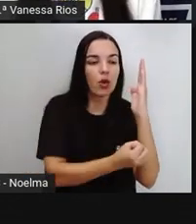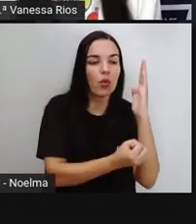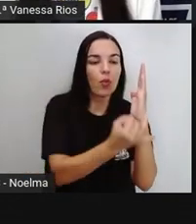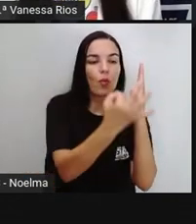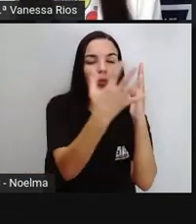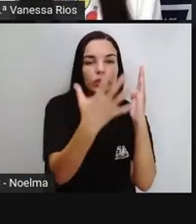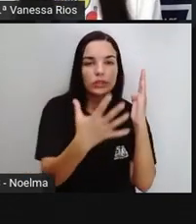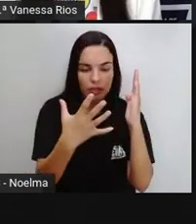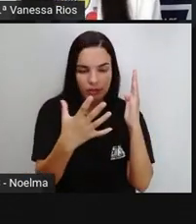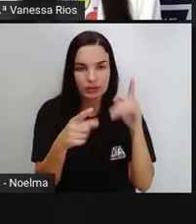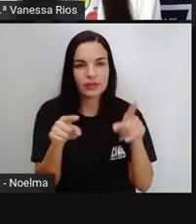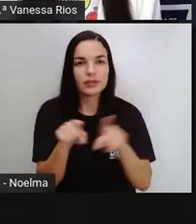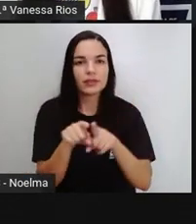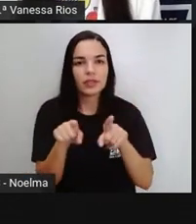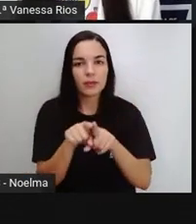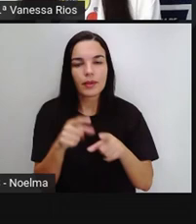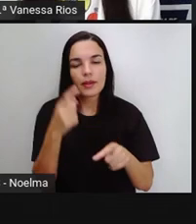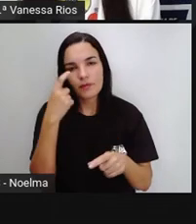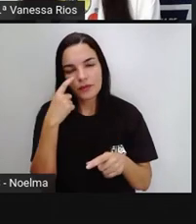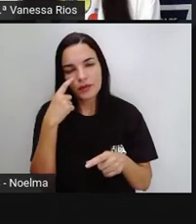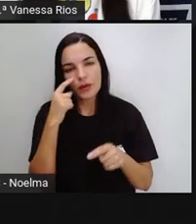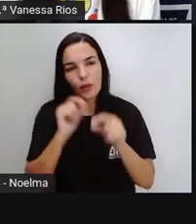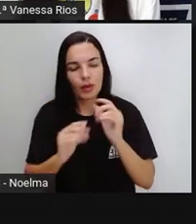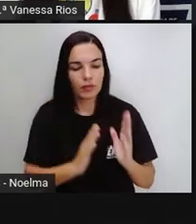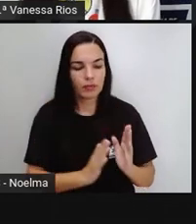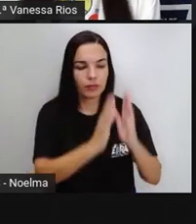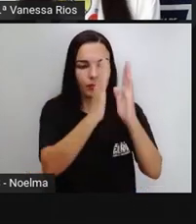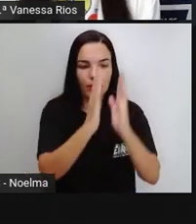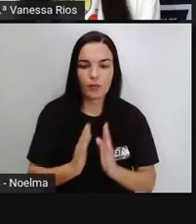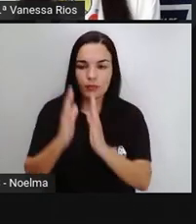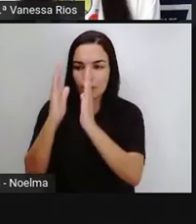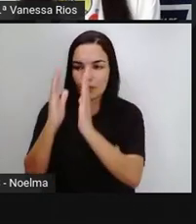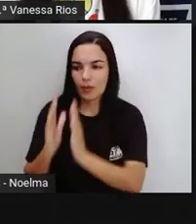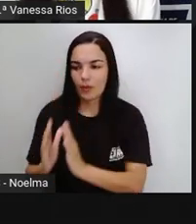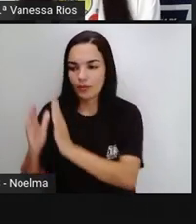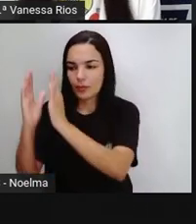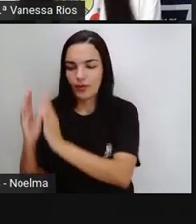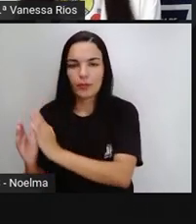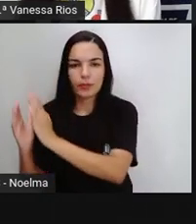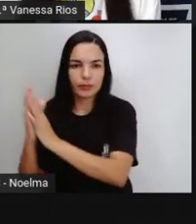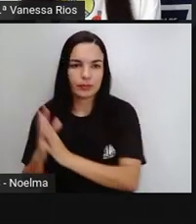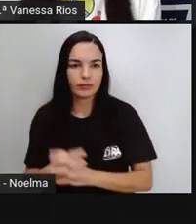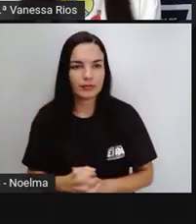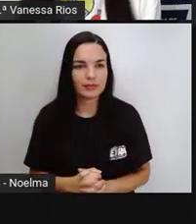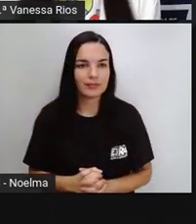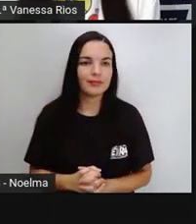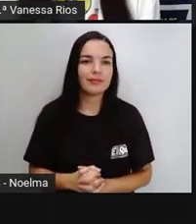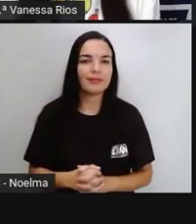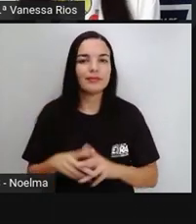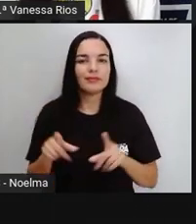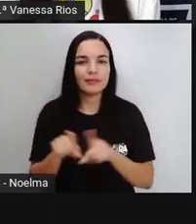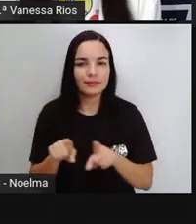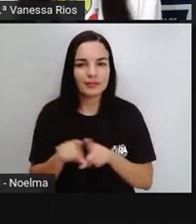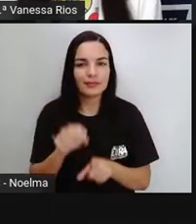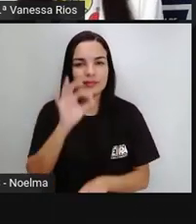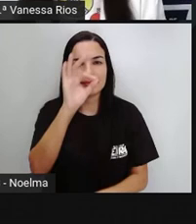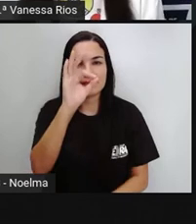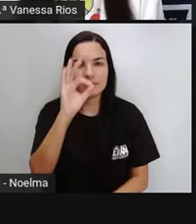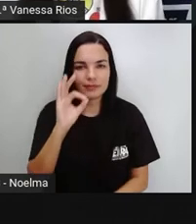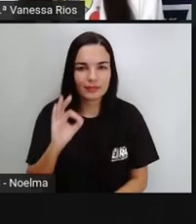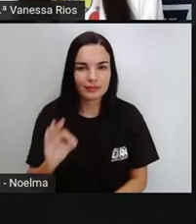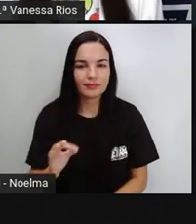tamanhos das colunas estão relacionados aos valores que eles representam. Que também está em porcentagem, então